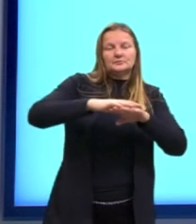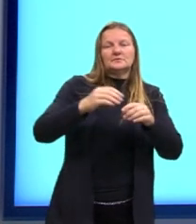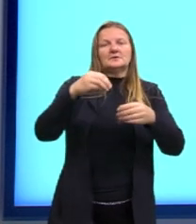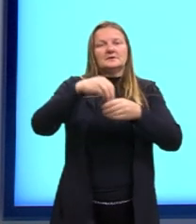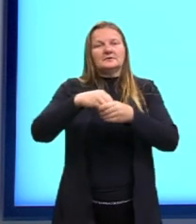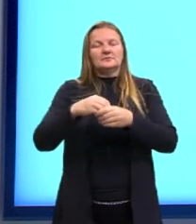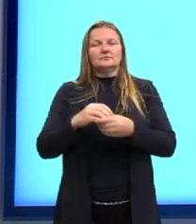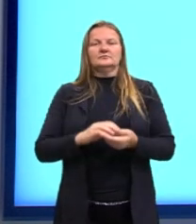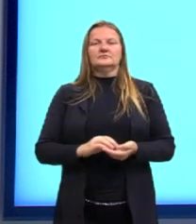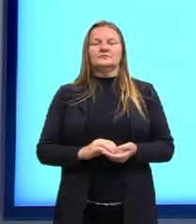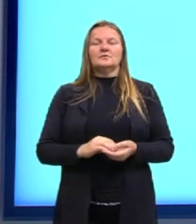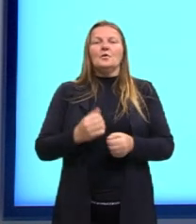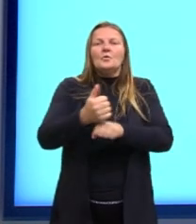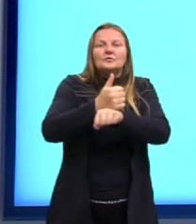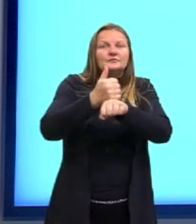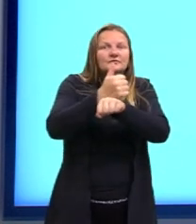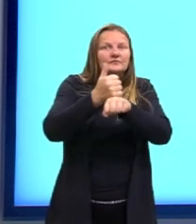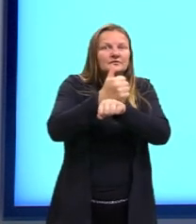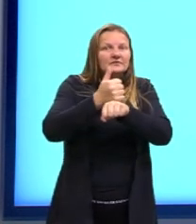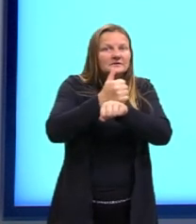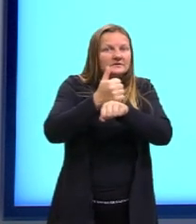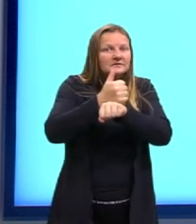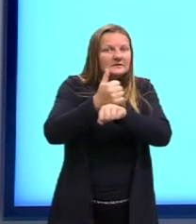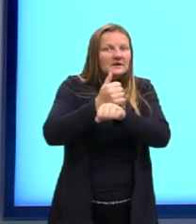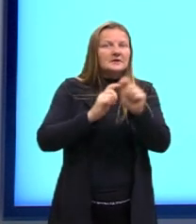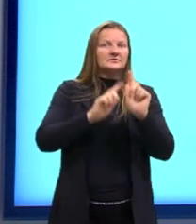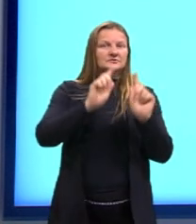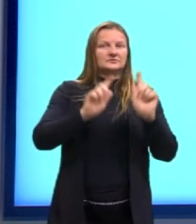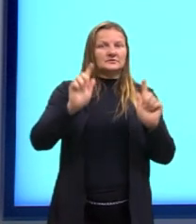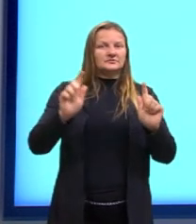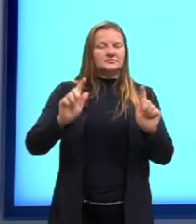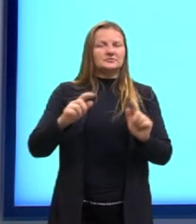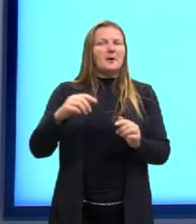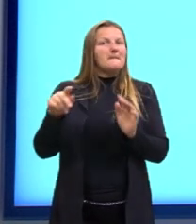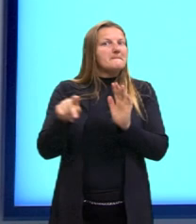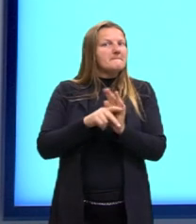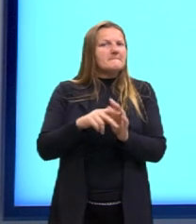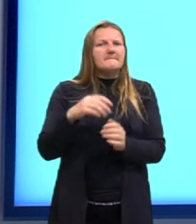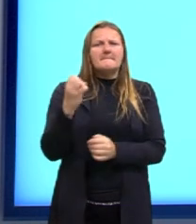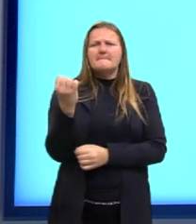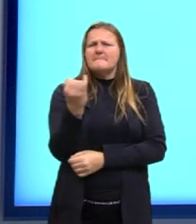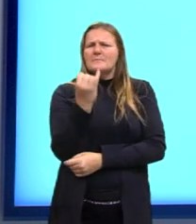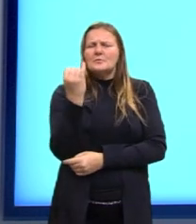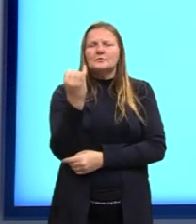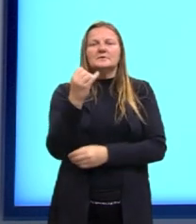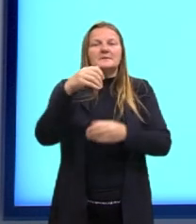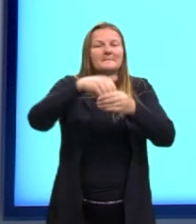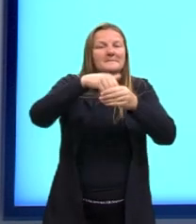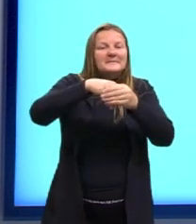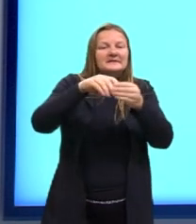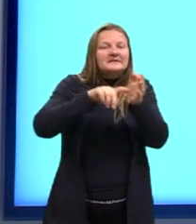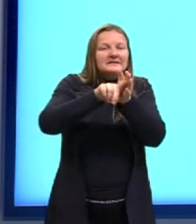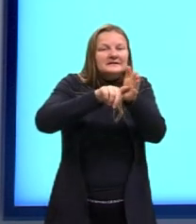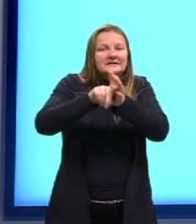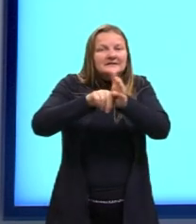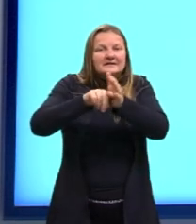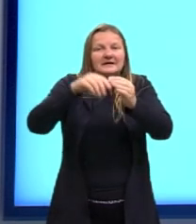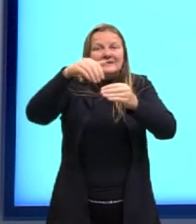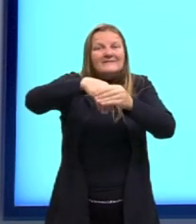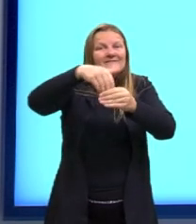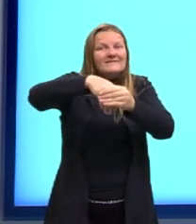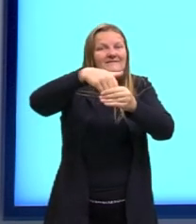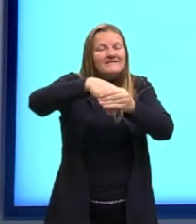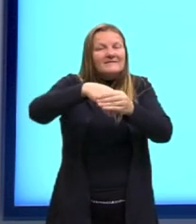profissionais dessa área, então, é essencial em pesquisas eleitorais, de controle de qualidade,